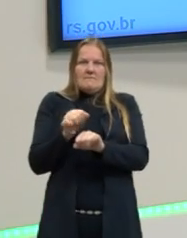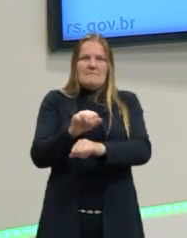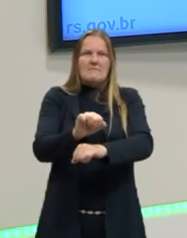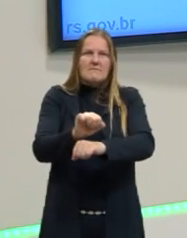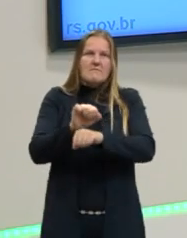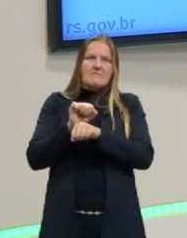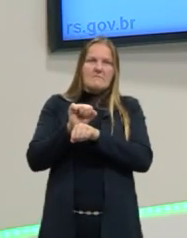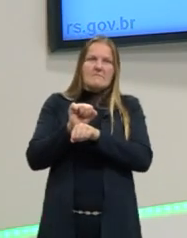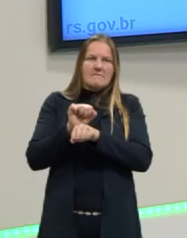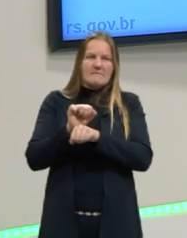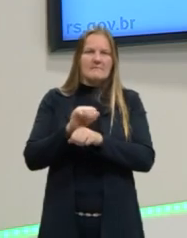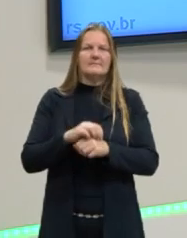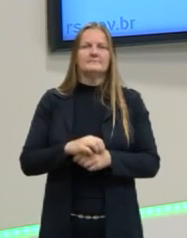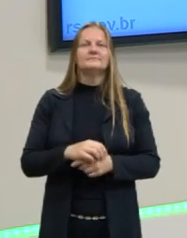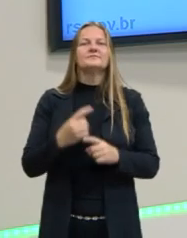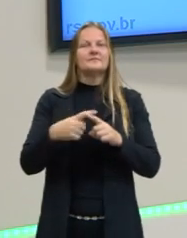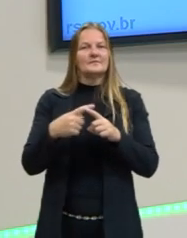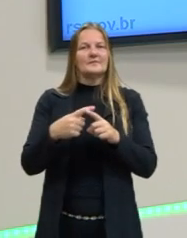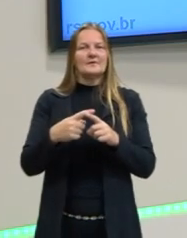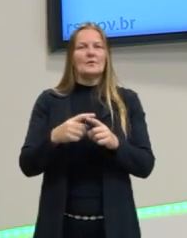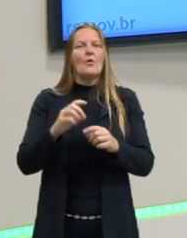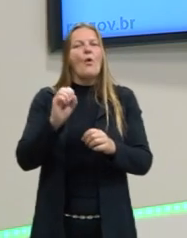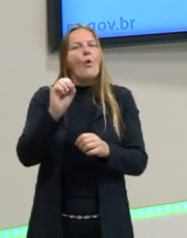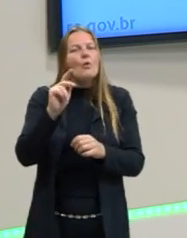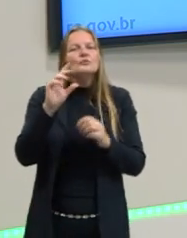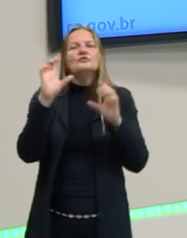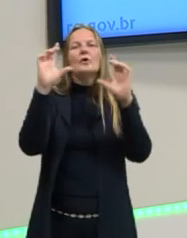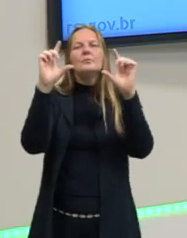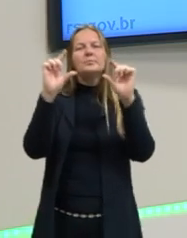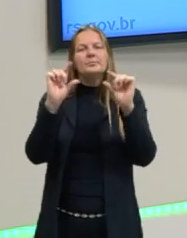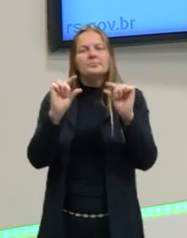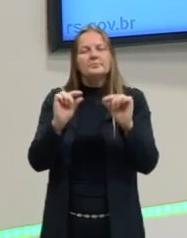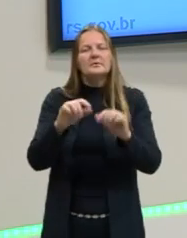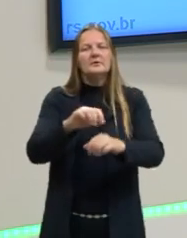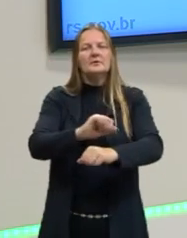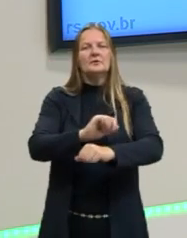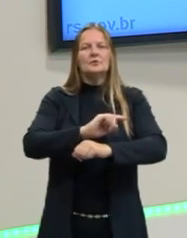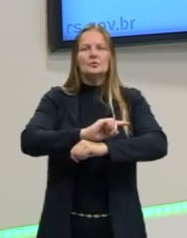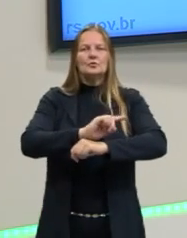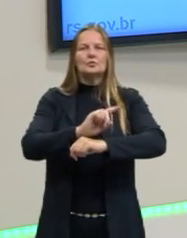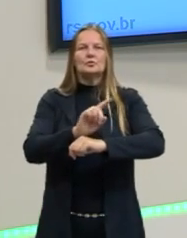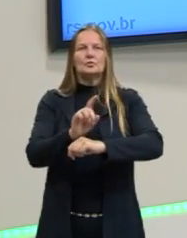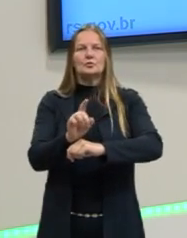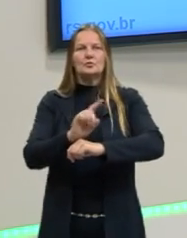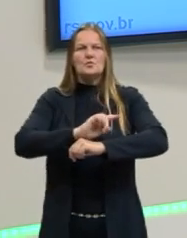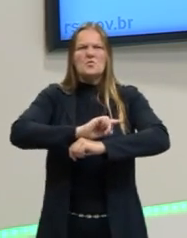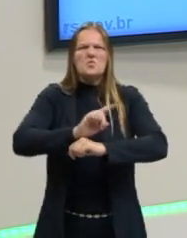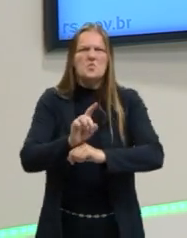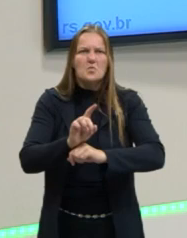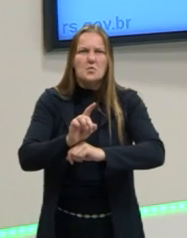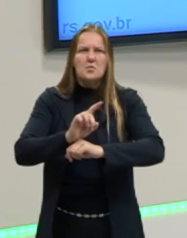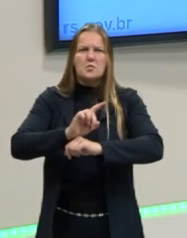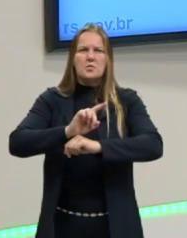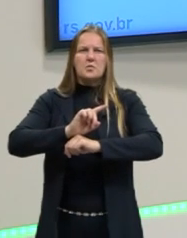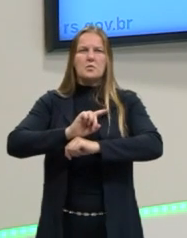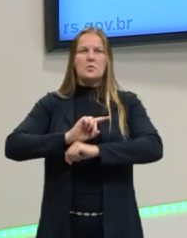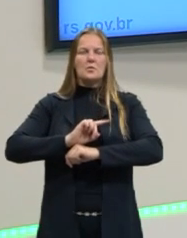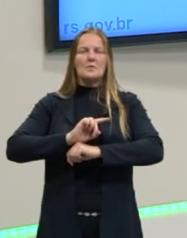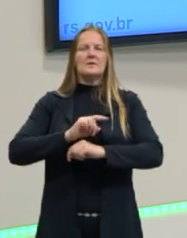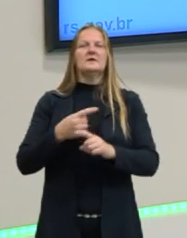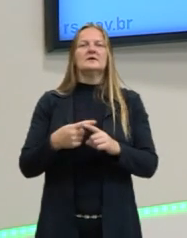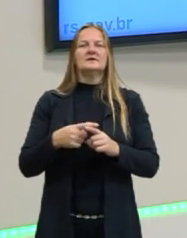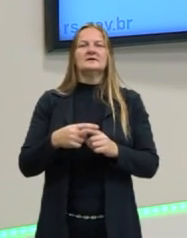vai precisar parar ele ou diminuir a velocidade. Então, a gente usa o freio. Então, é bem comum, gente, o termo